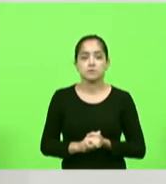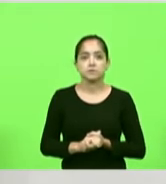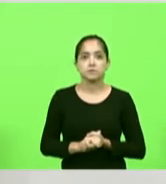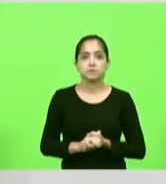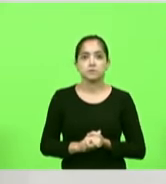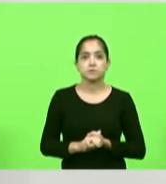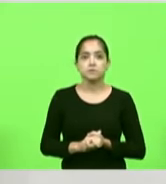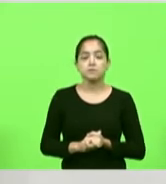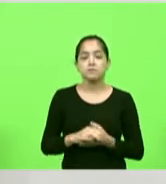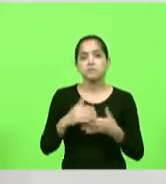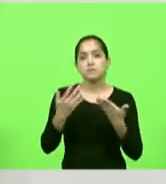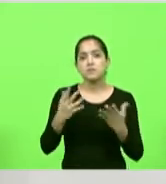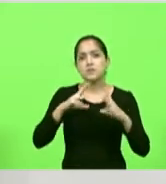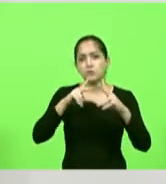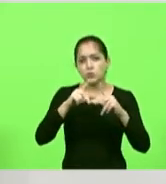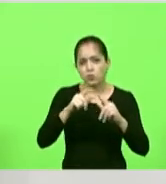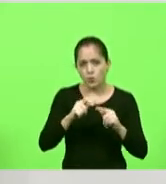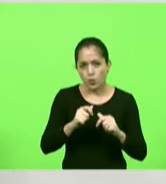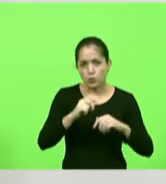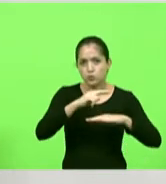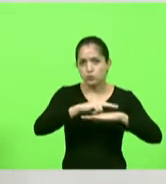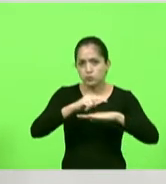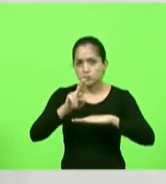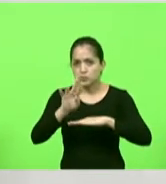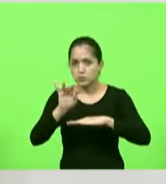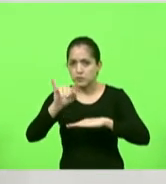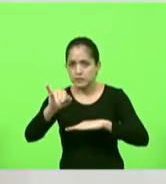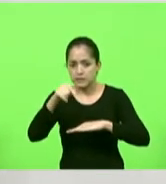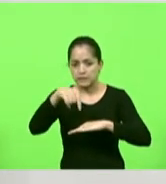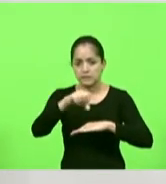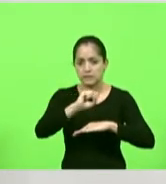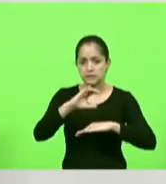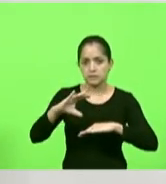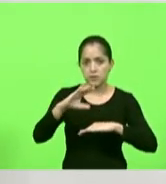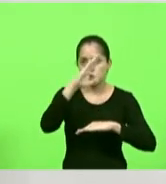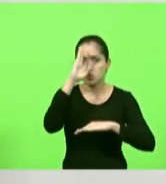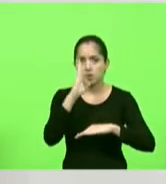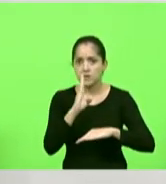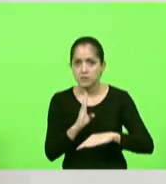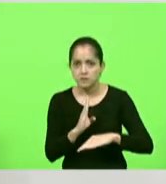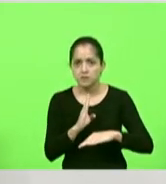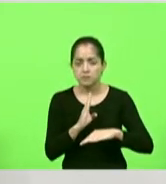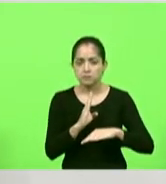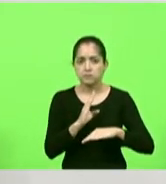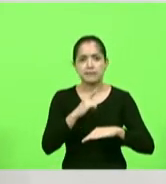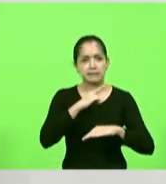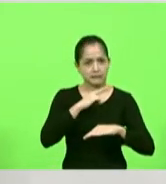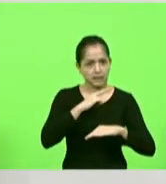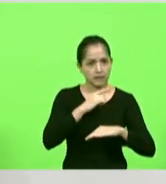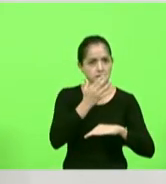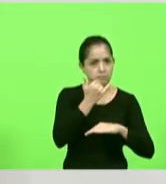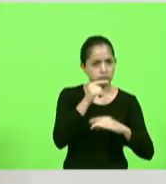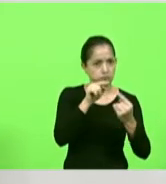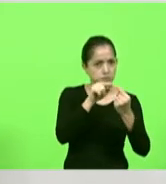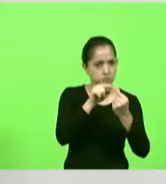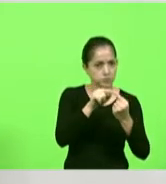será que em todos os leitos de UTI de Santa Catarina e do Brasil está tendo esse tipo de alimentação?